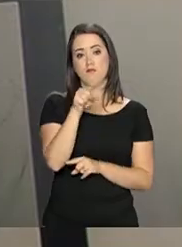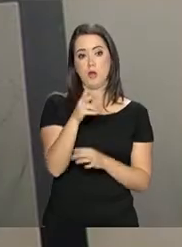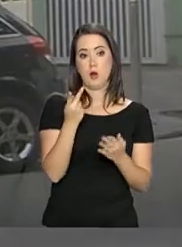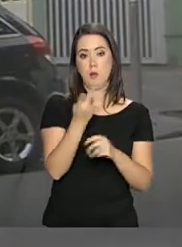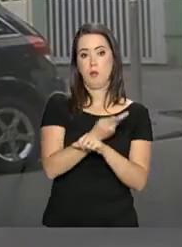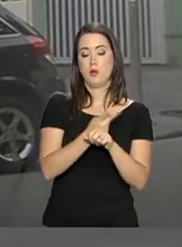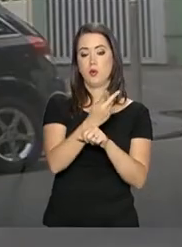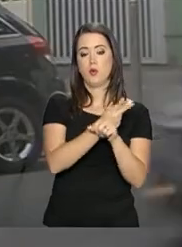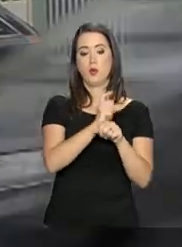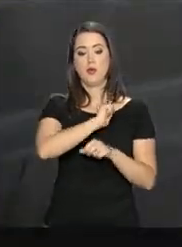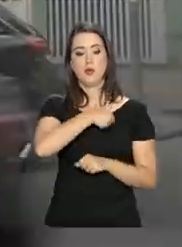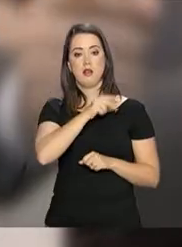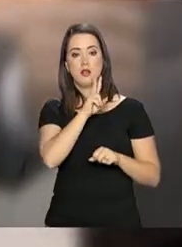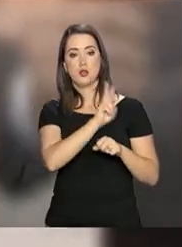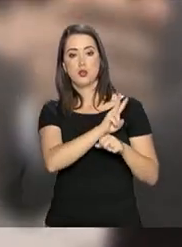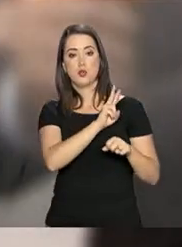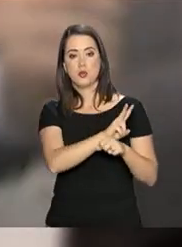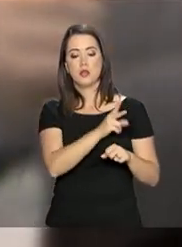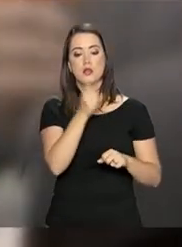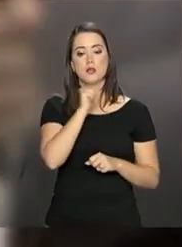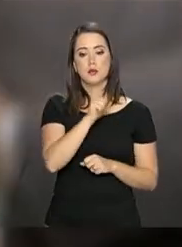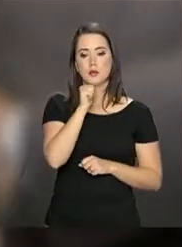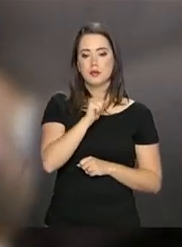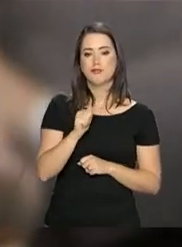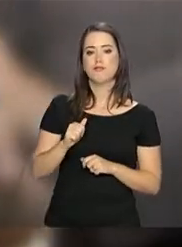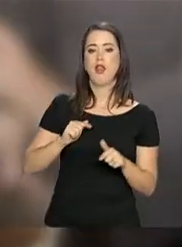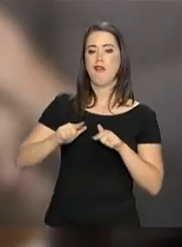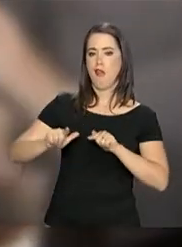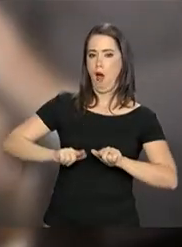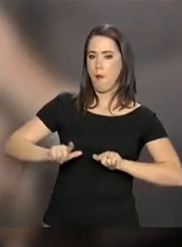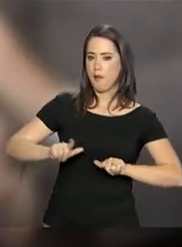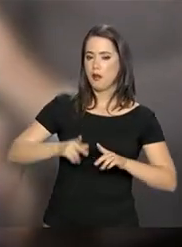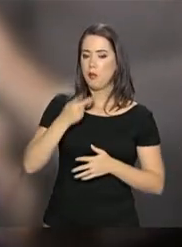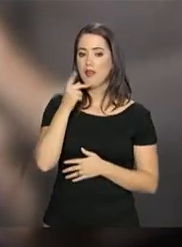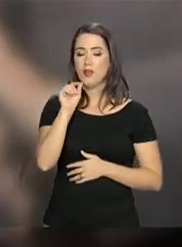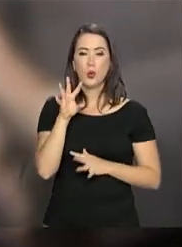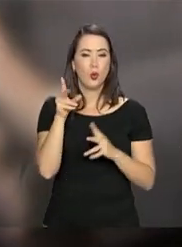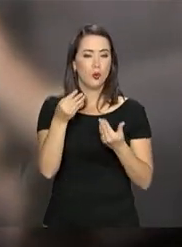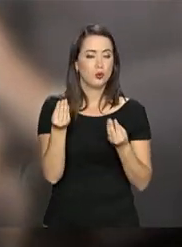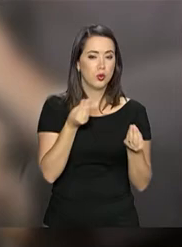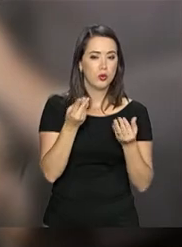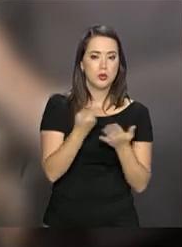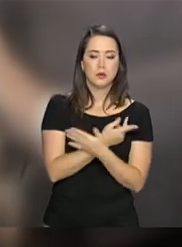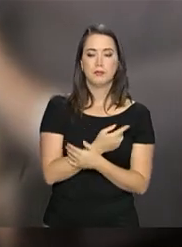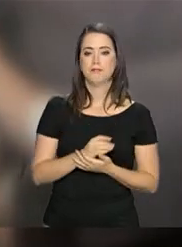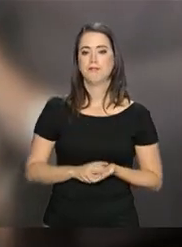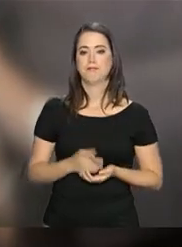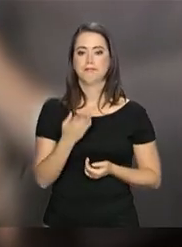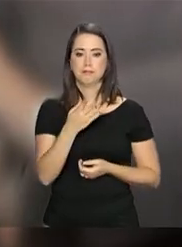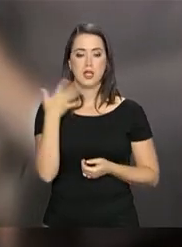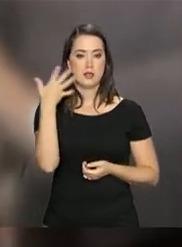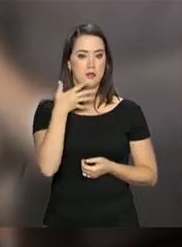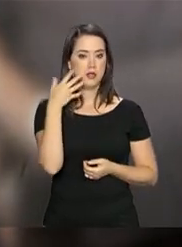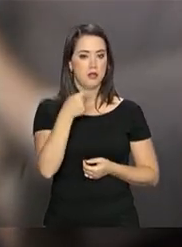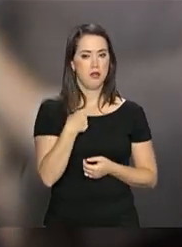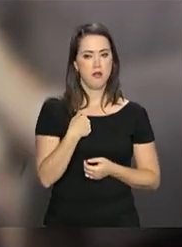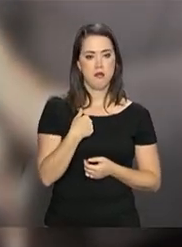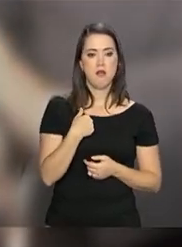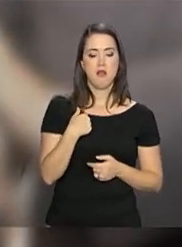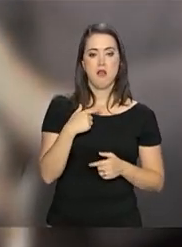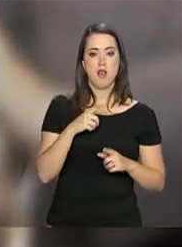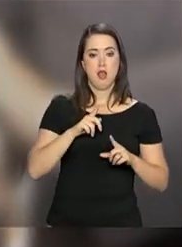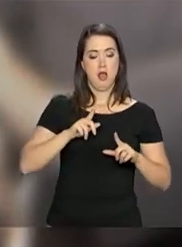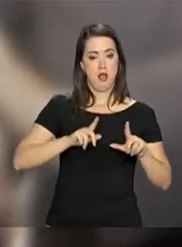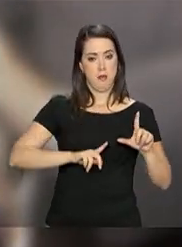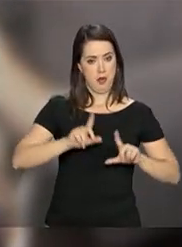Delegacia de Defesa da Mulher e a prima dela contou como tudo aconteceu. Minha prima, na verdade, ela estava sofrendo agressões, né?